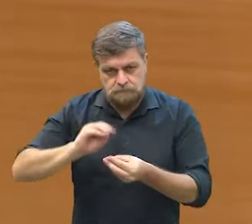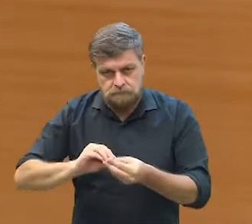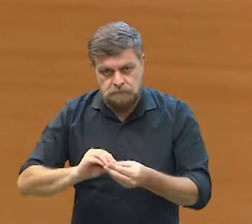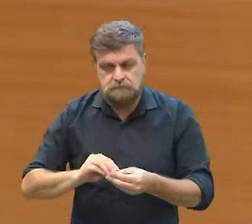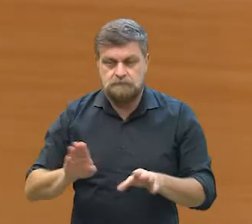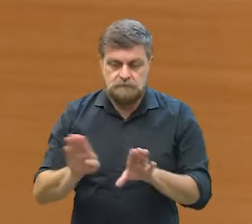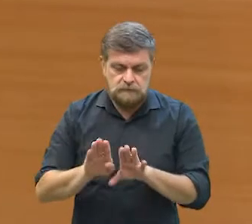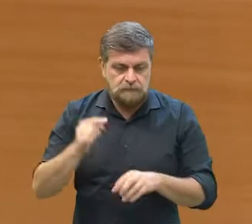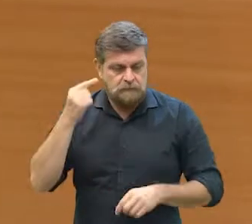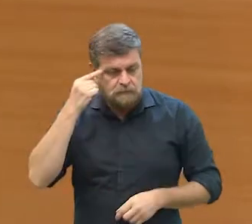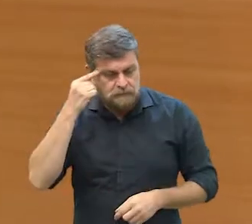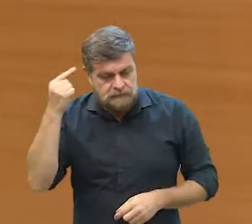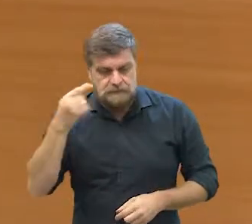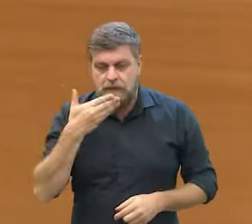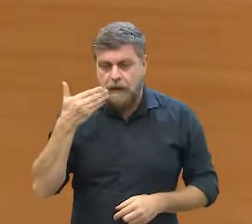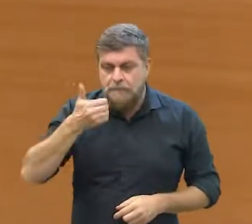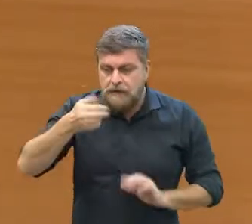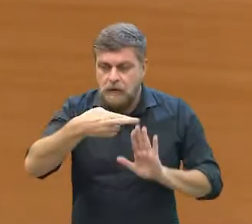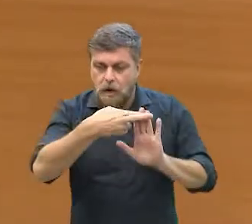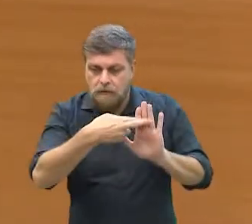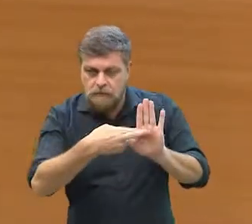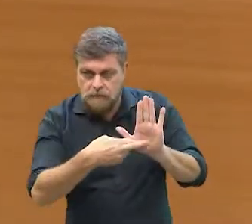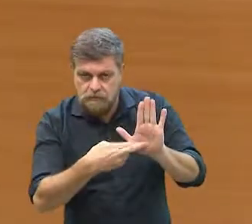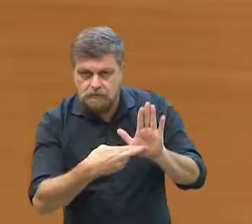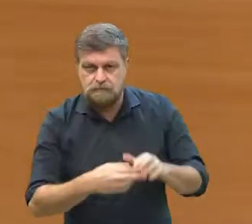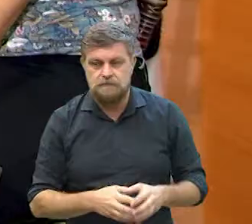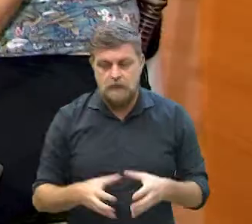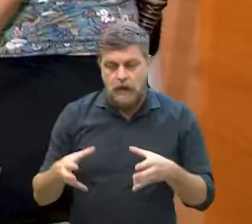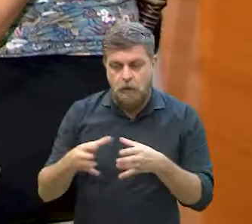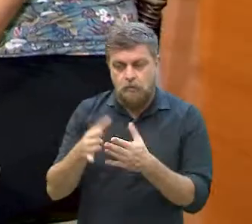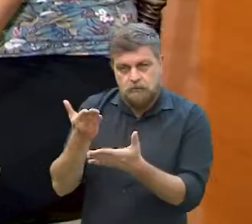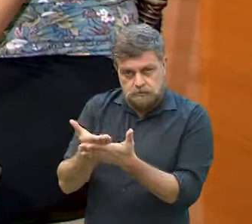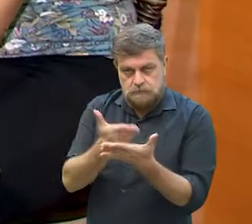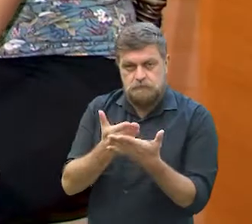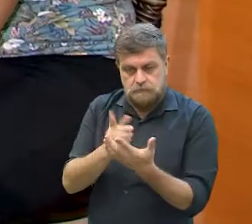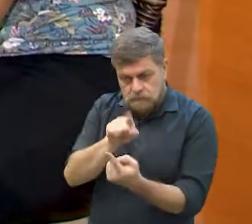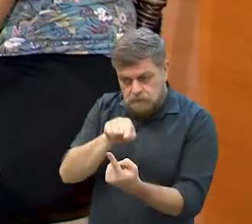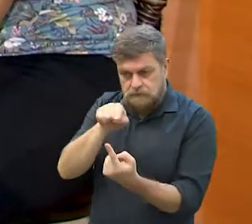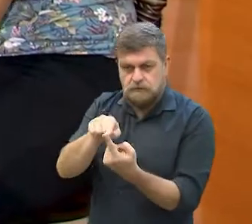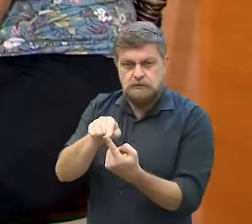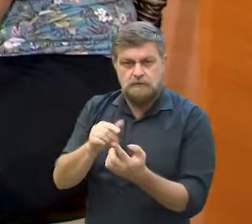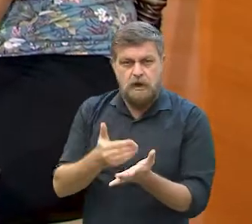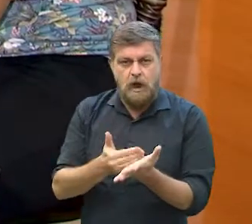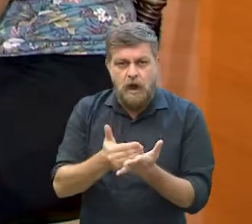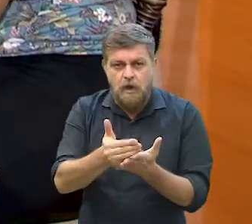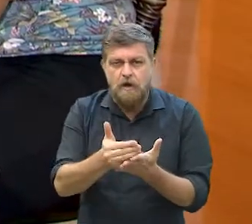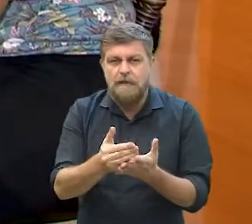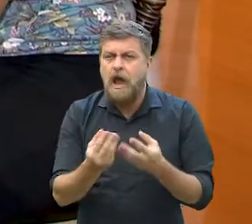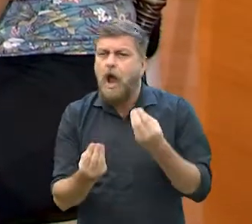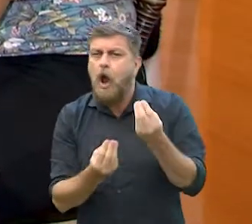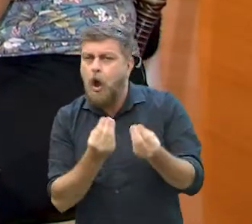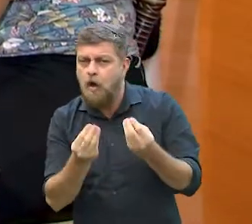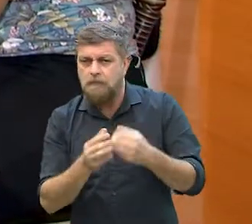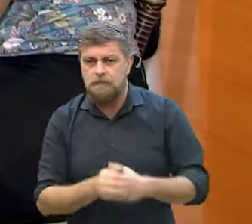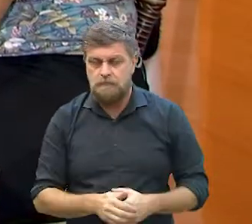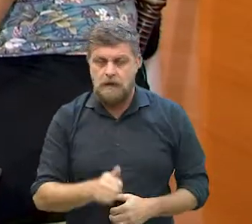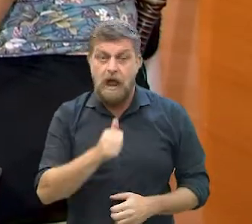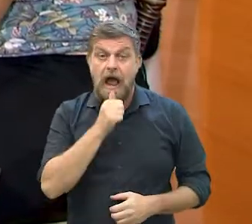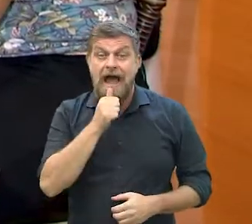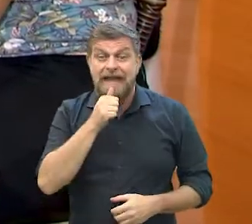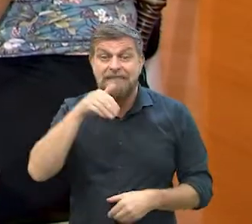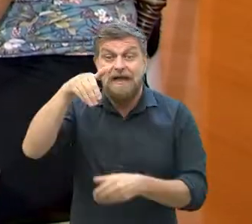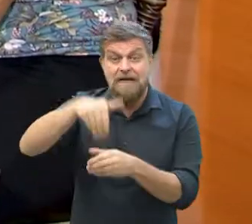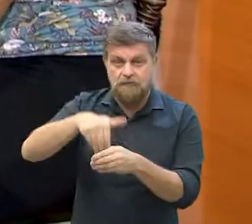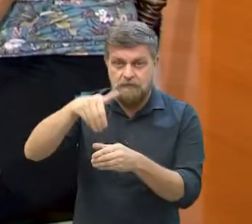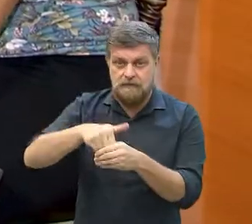pensar melhor a regulamentação. Então, essa é ideia da comissão de estudos, né? Que já começa a atuar? Como que dá? Então, vai